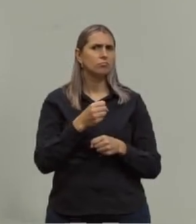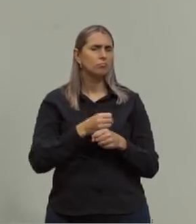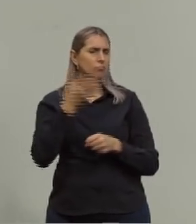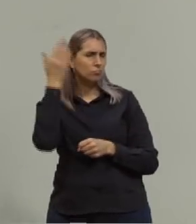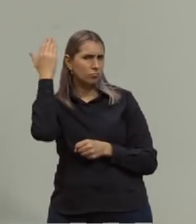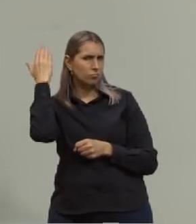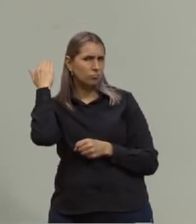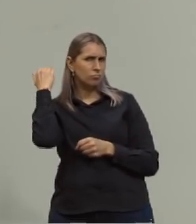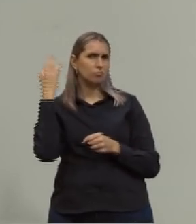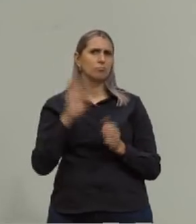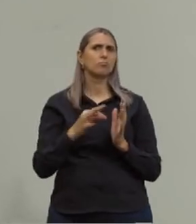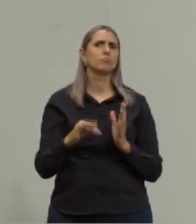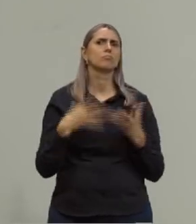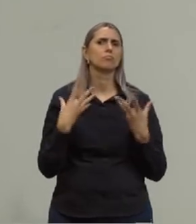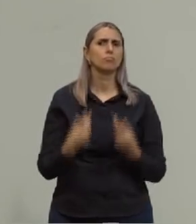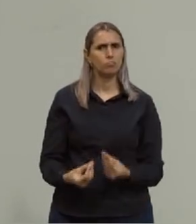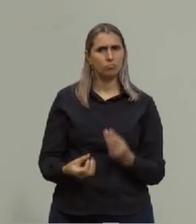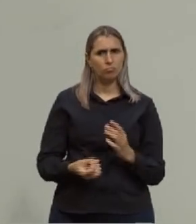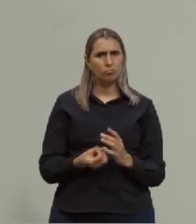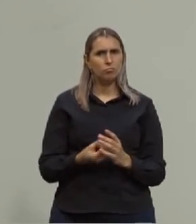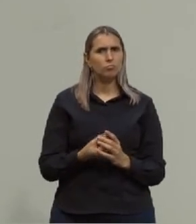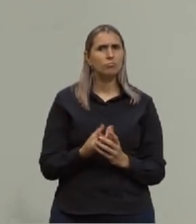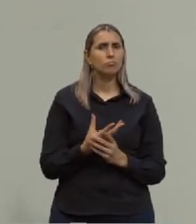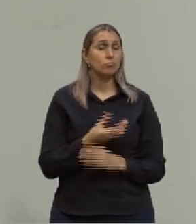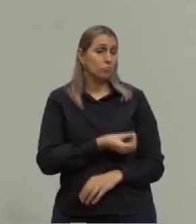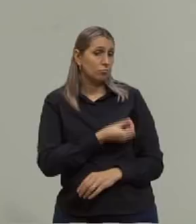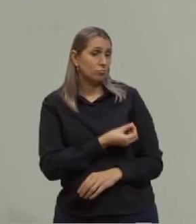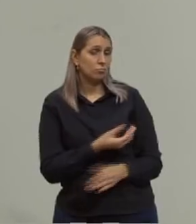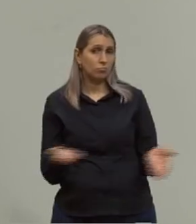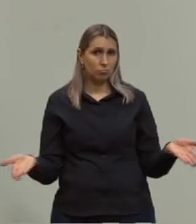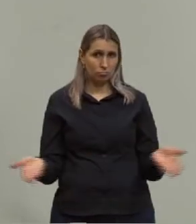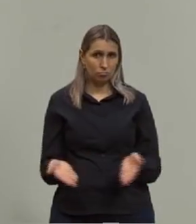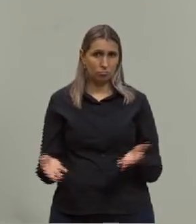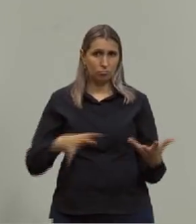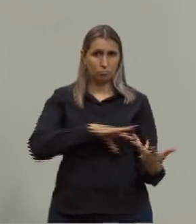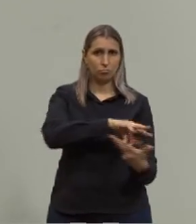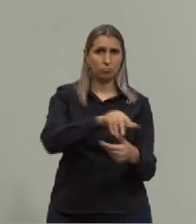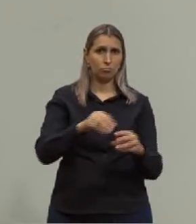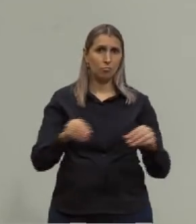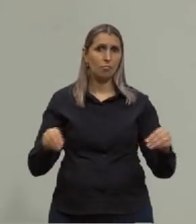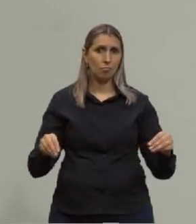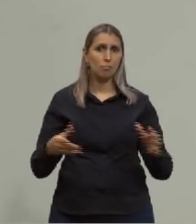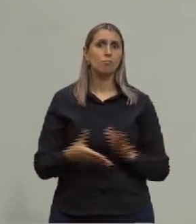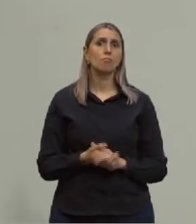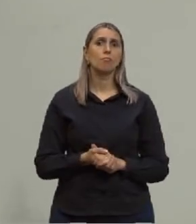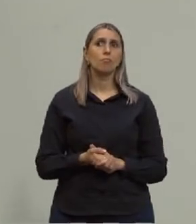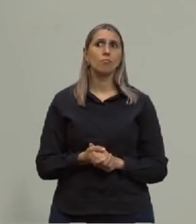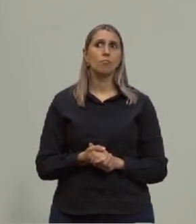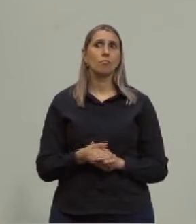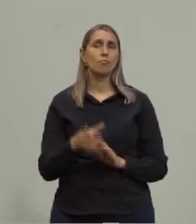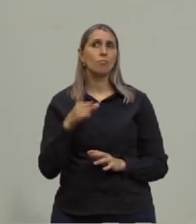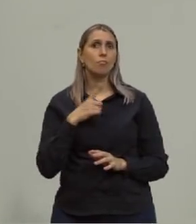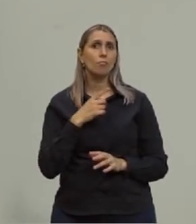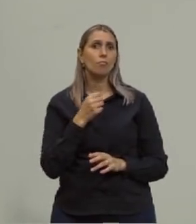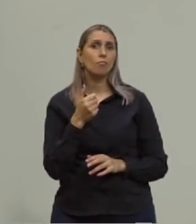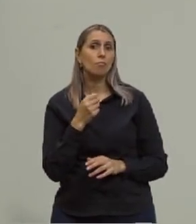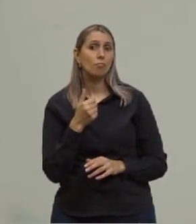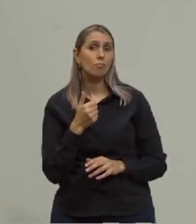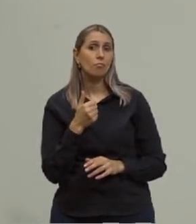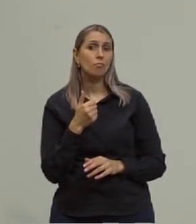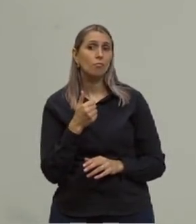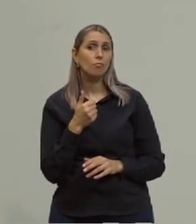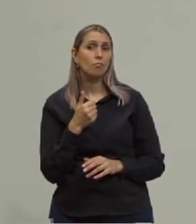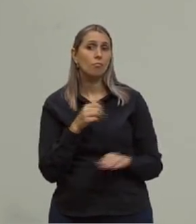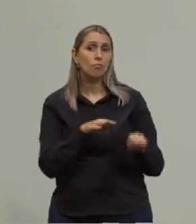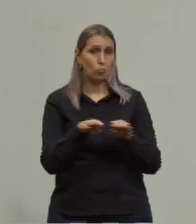a teoria aceita para o surgimento da vida aqui no planeta Terra, existia quase que um consenso